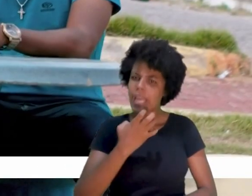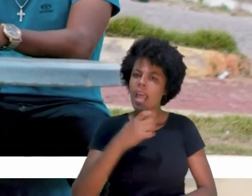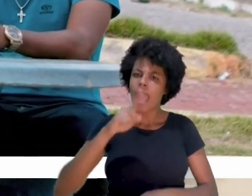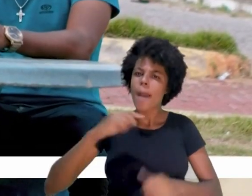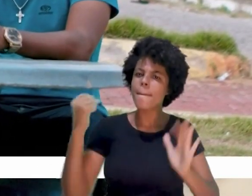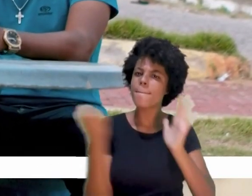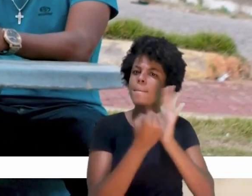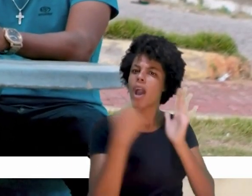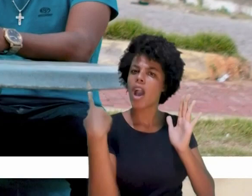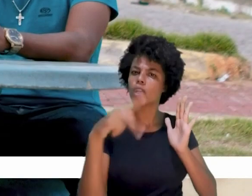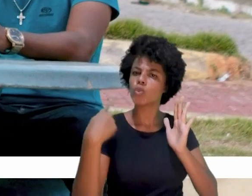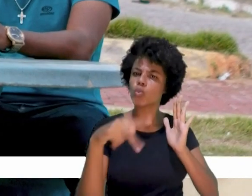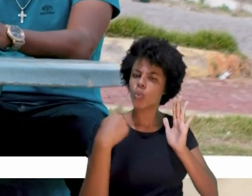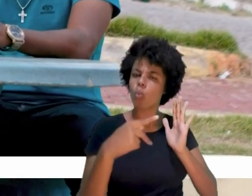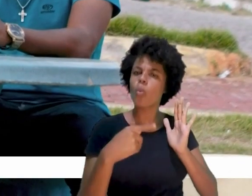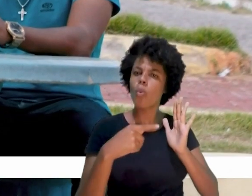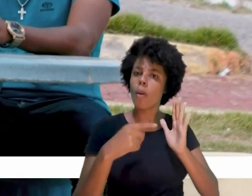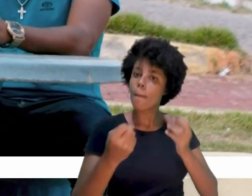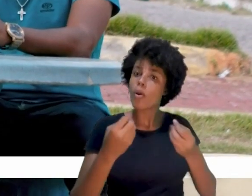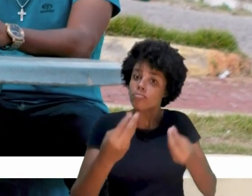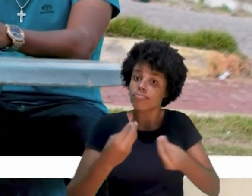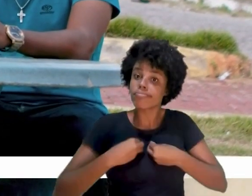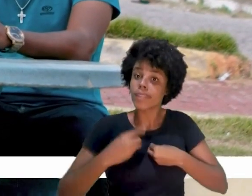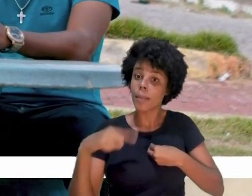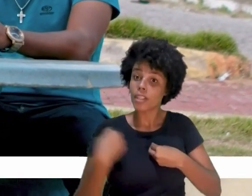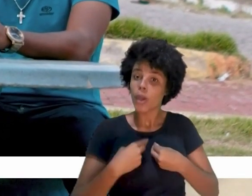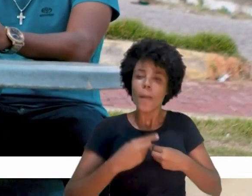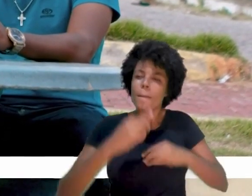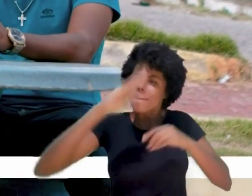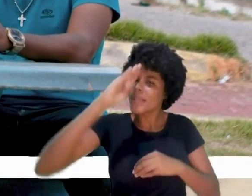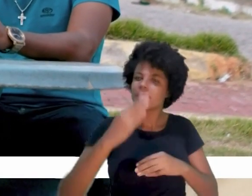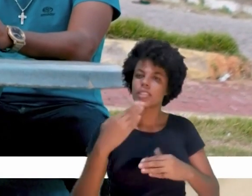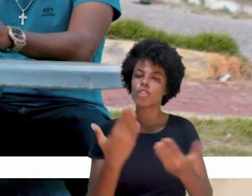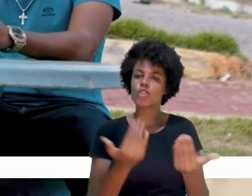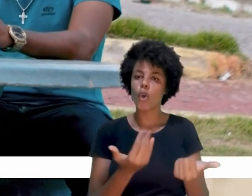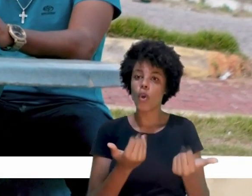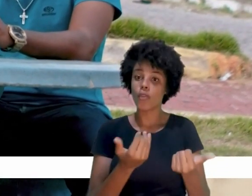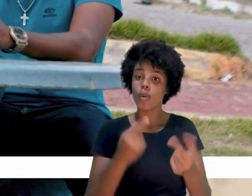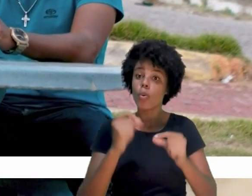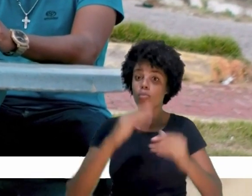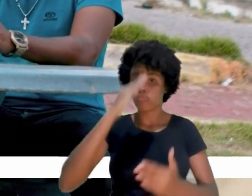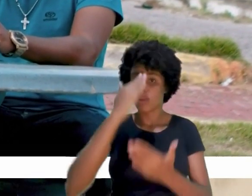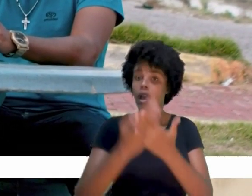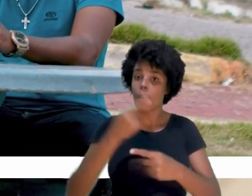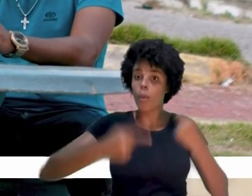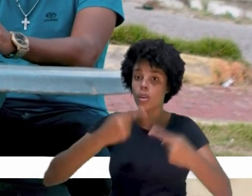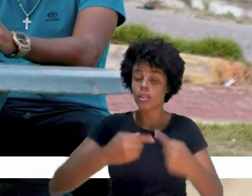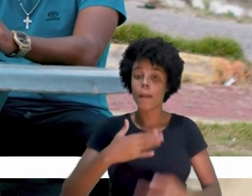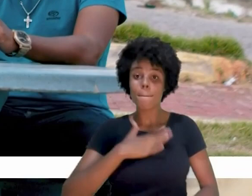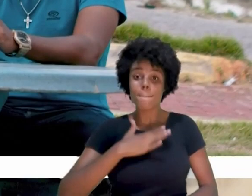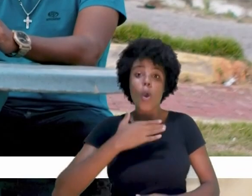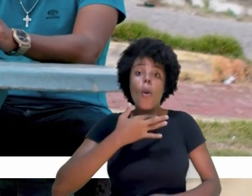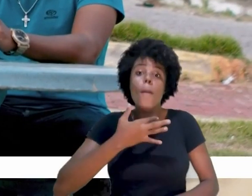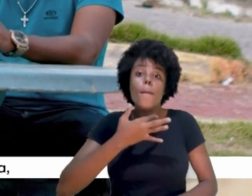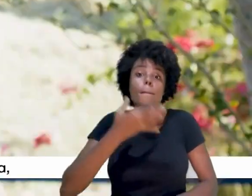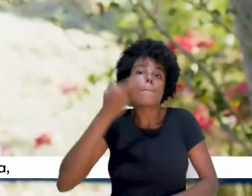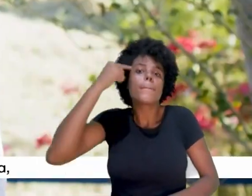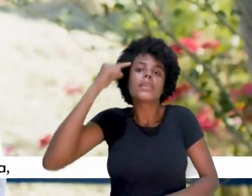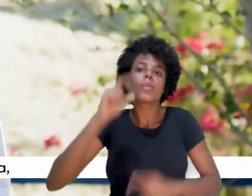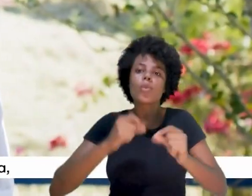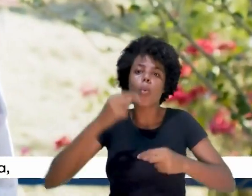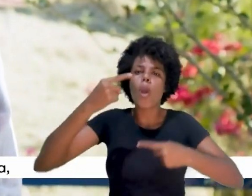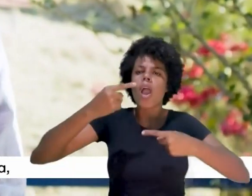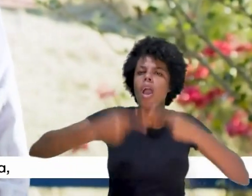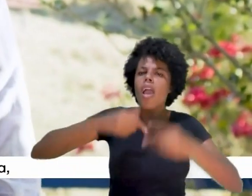E a política feita com seriedade, que é a marca do senhor, pode derrubar pra gente, principalmente pra nós jovens, a crença na política.